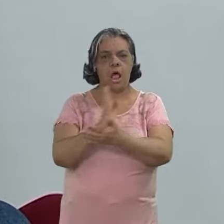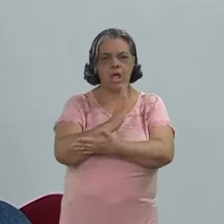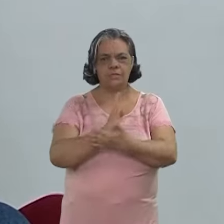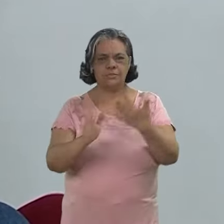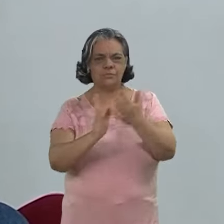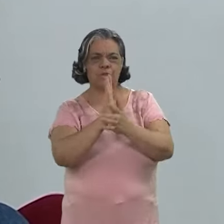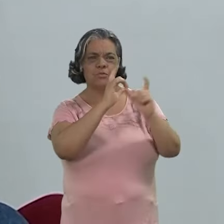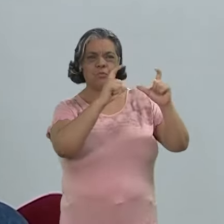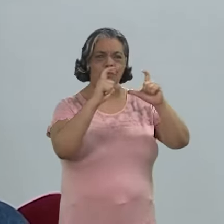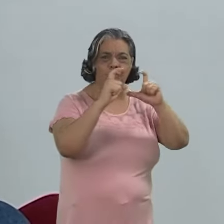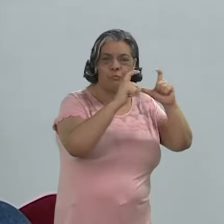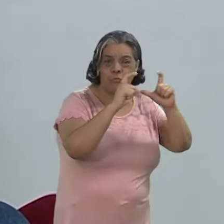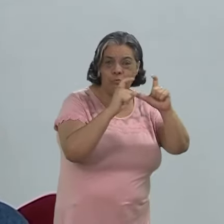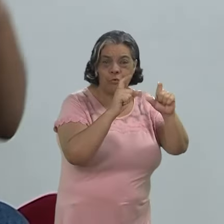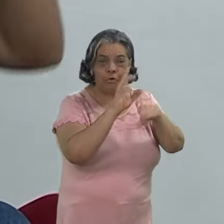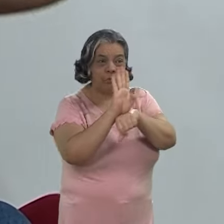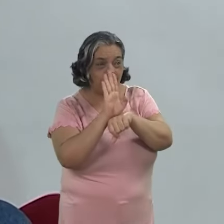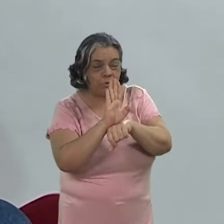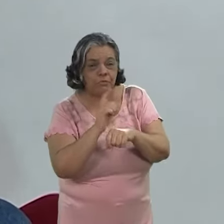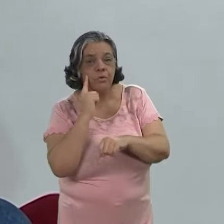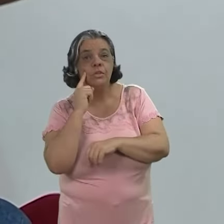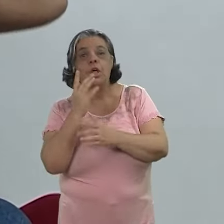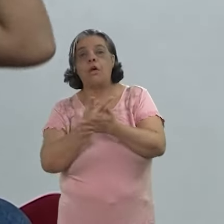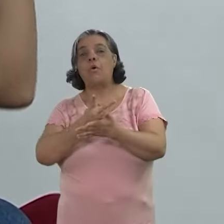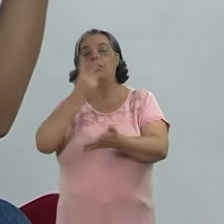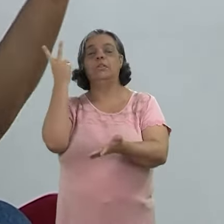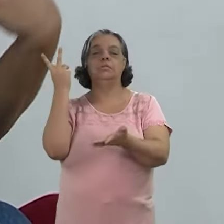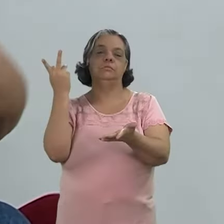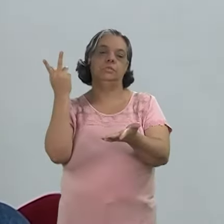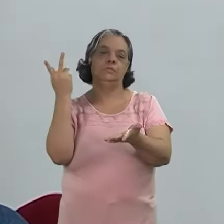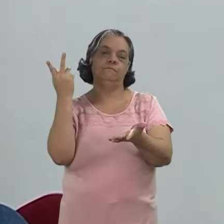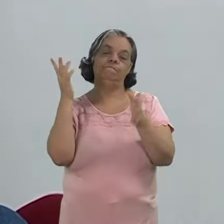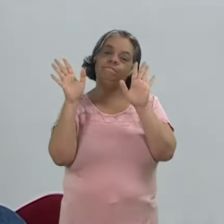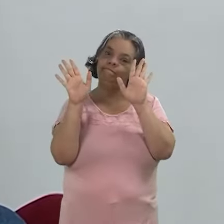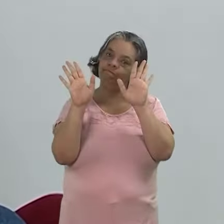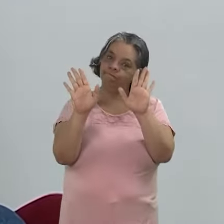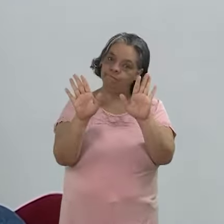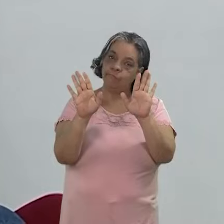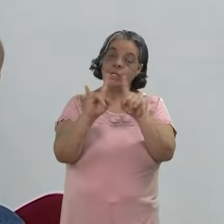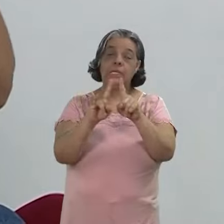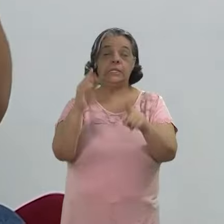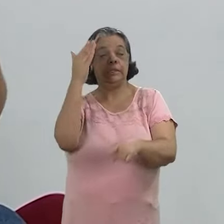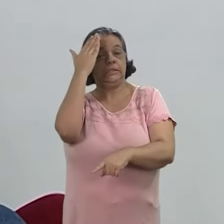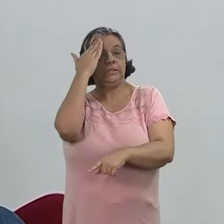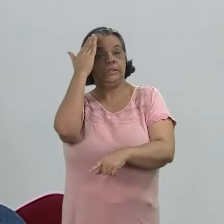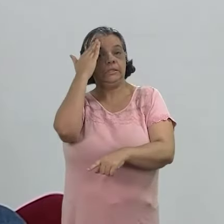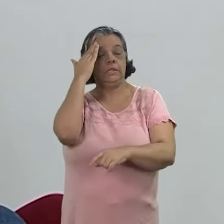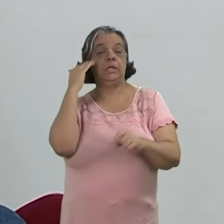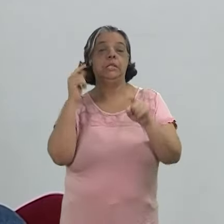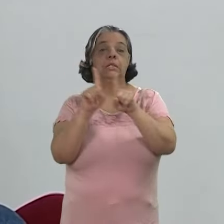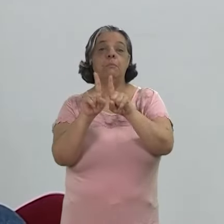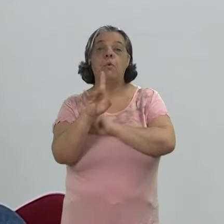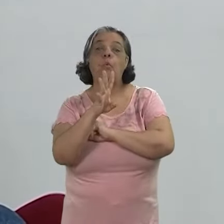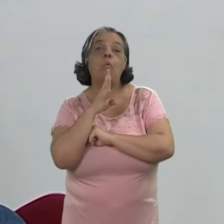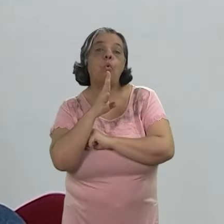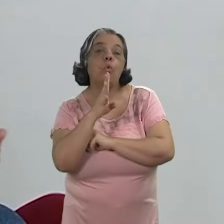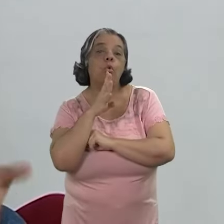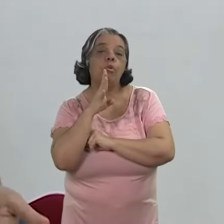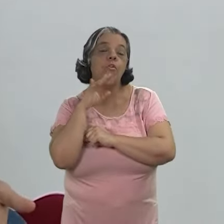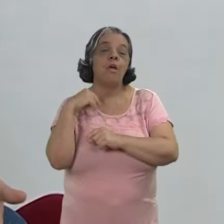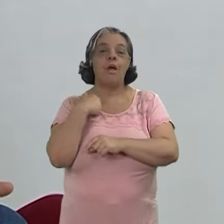vezes um vídeo desses acontecimentos. Então, assim, entender e